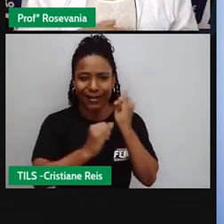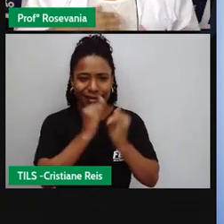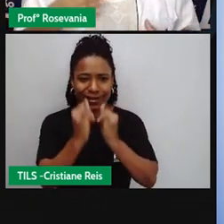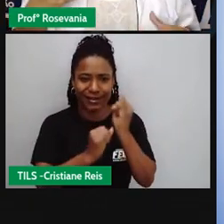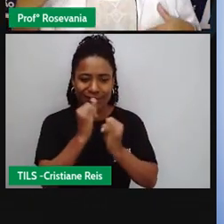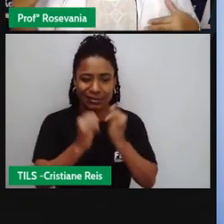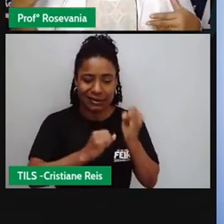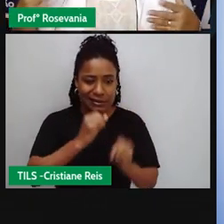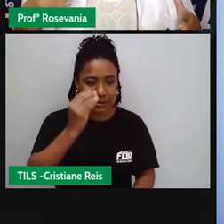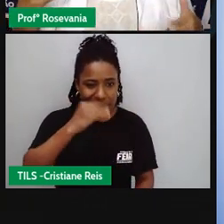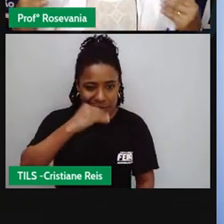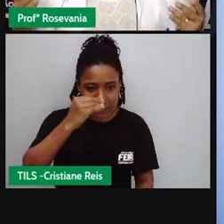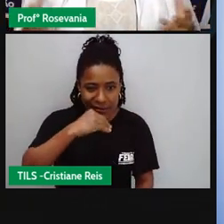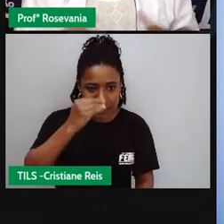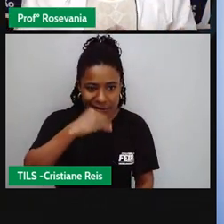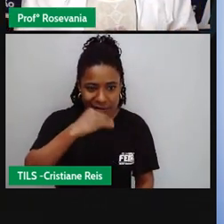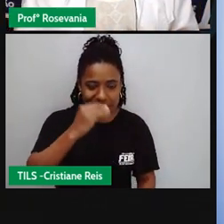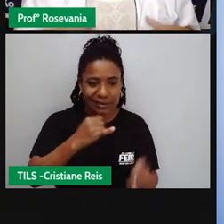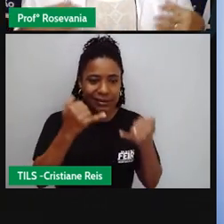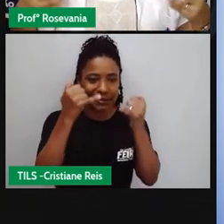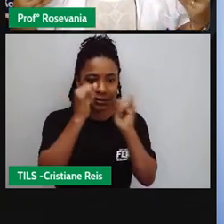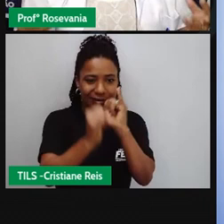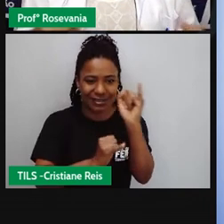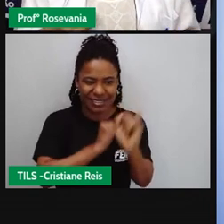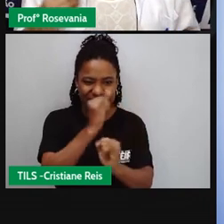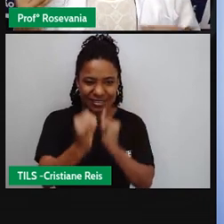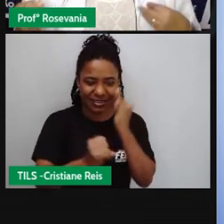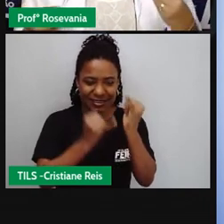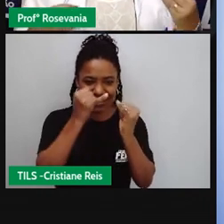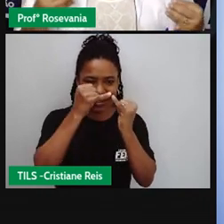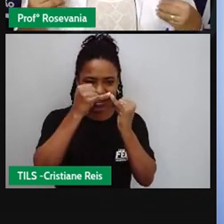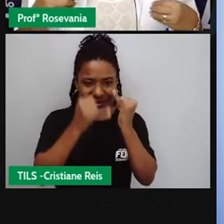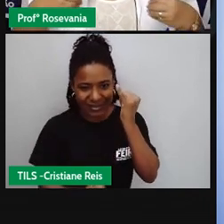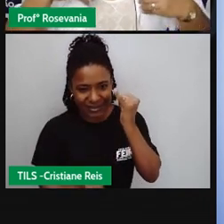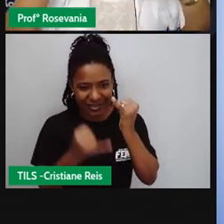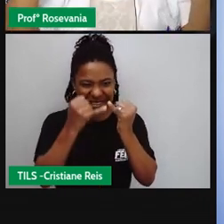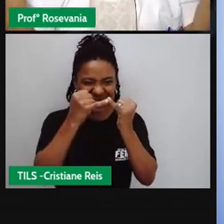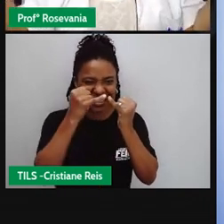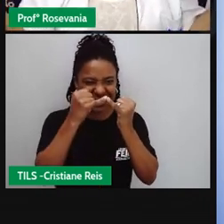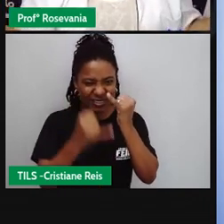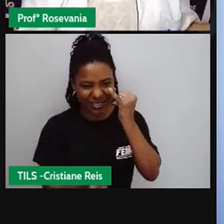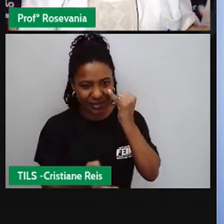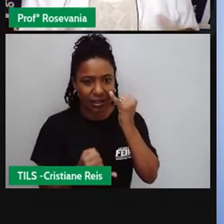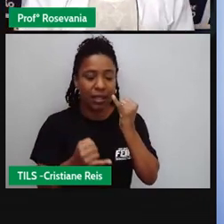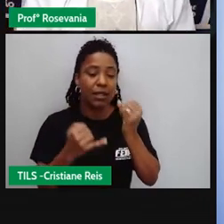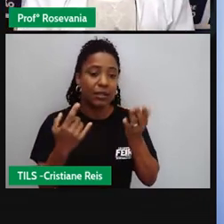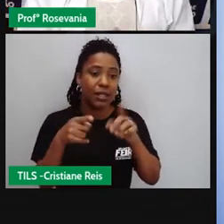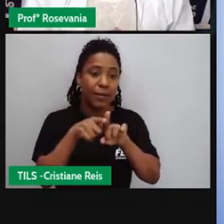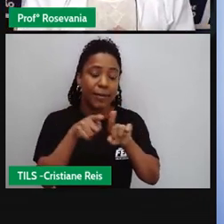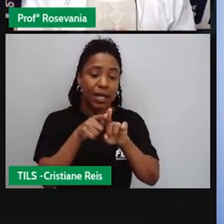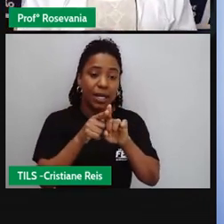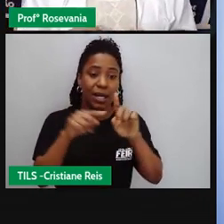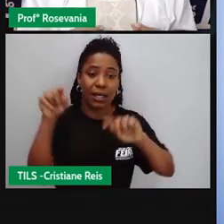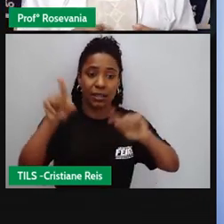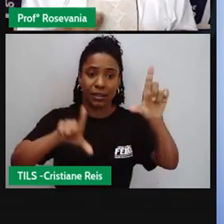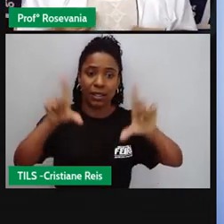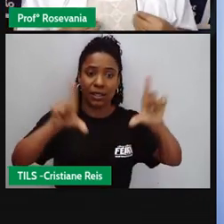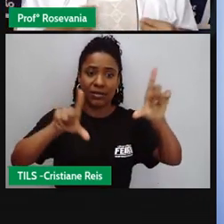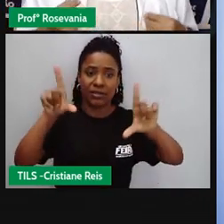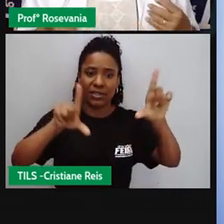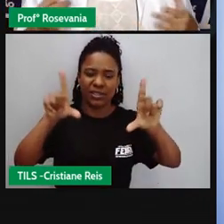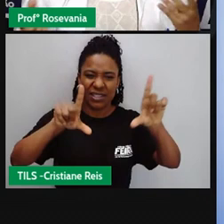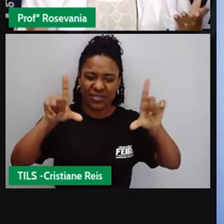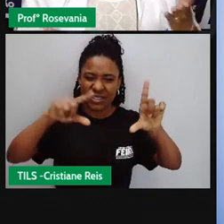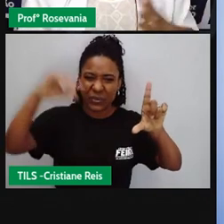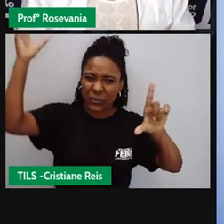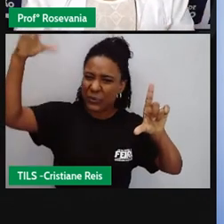sinal às vezes até o próprio final do TV quando chove na nossa cidade já não já não